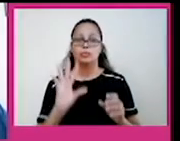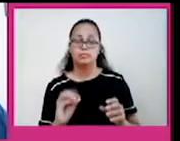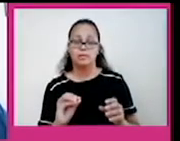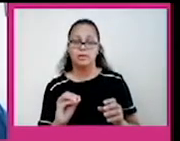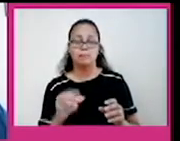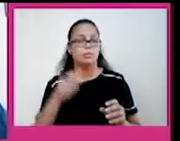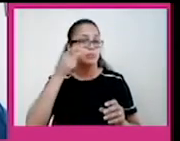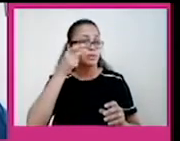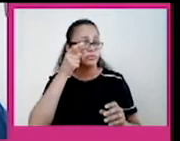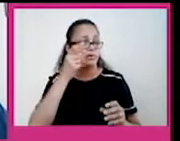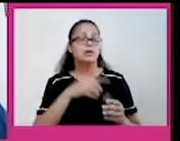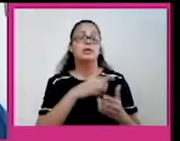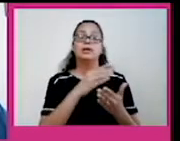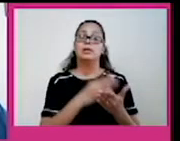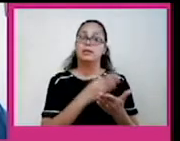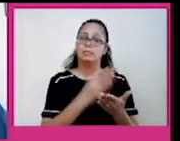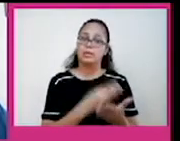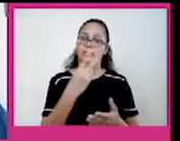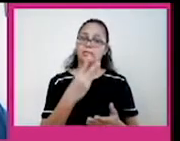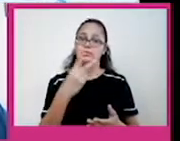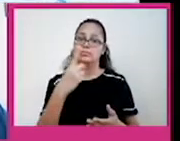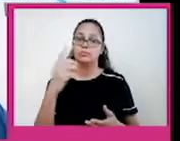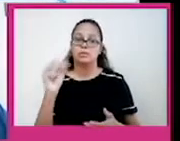detalhadamente aí na página 218, beleza?